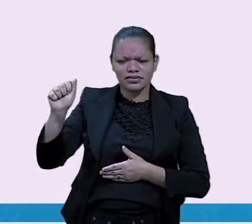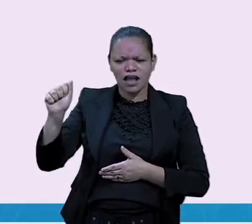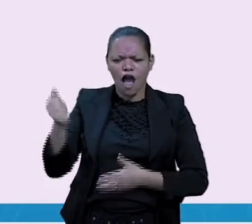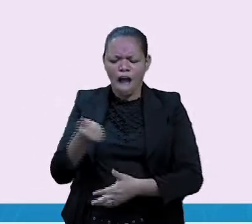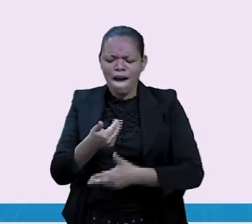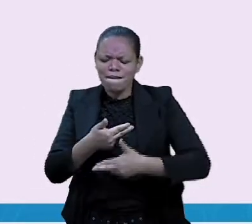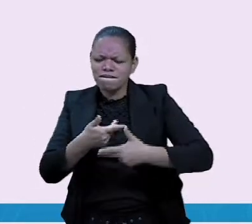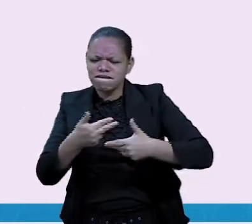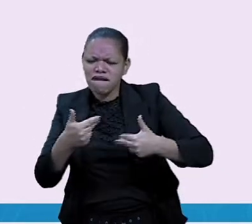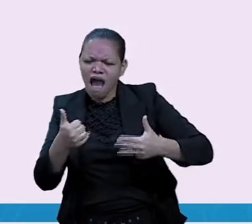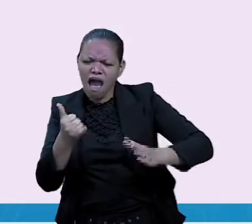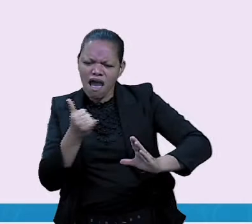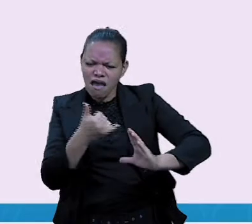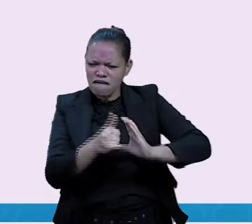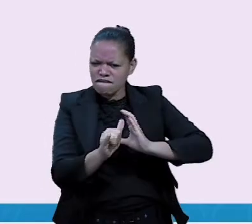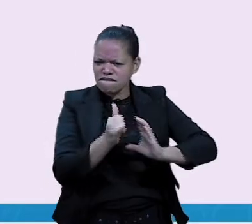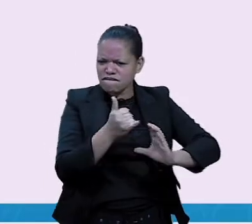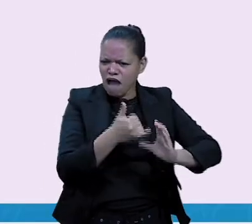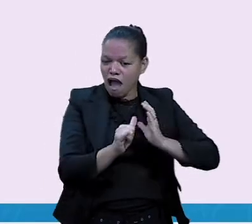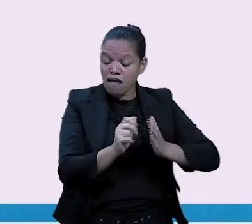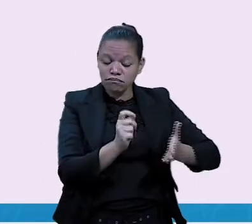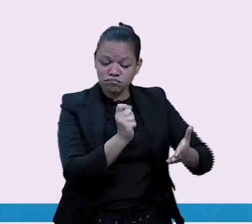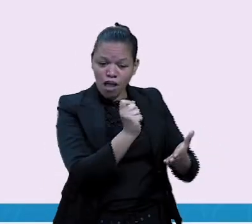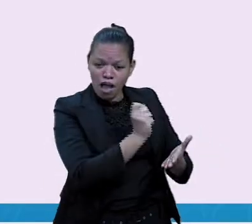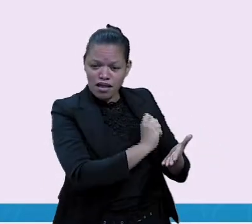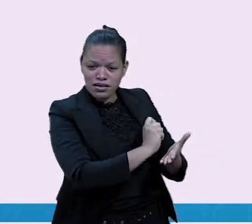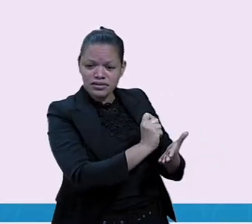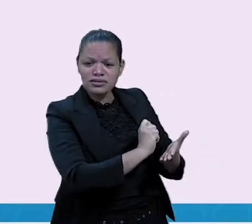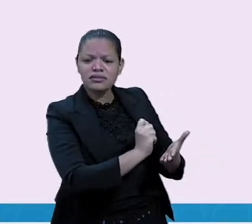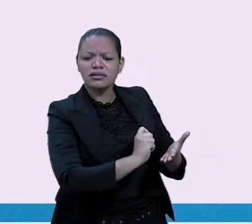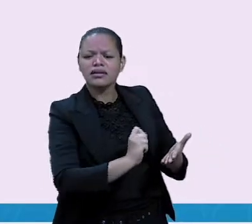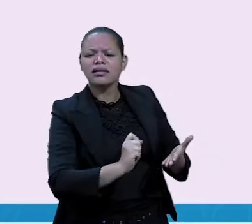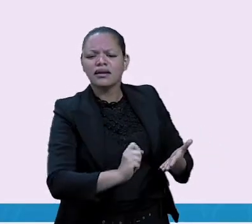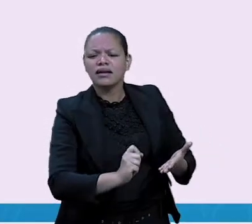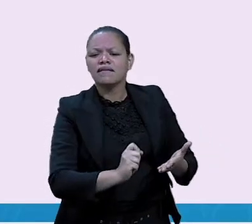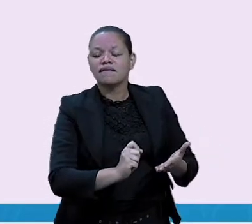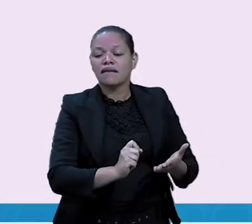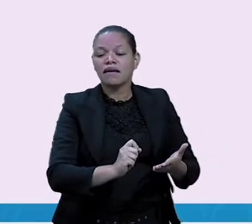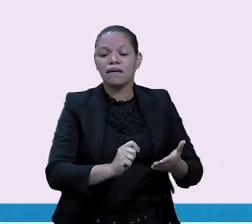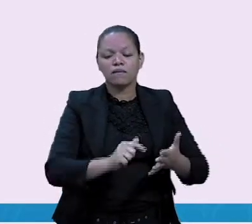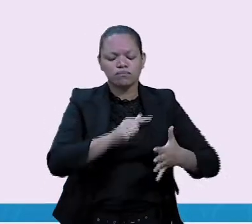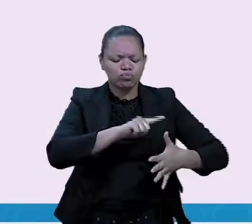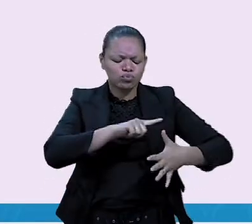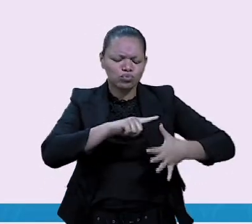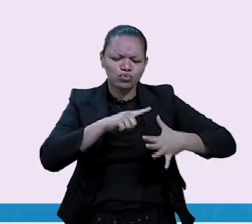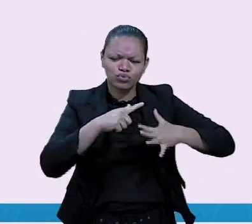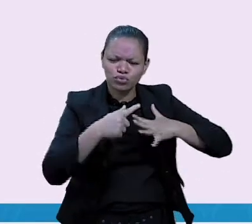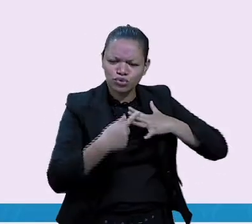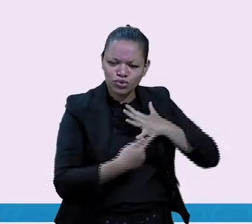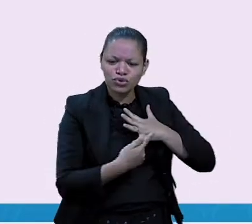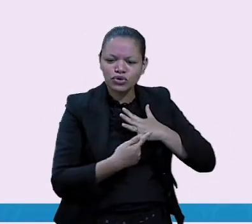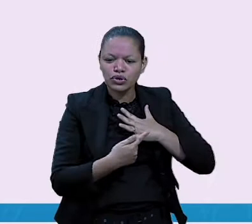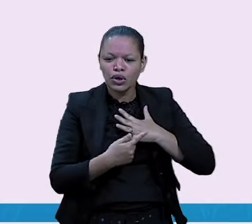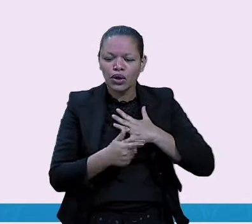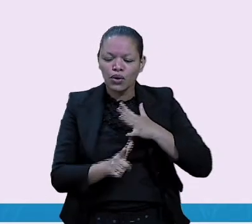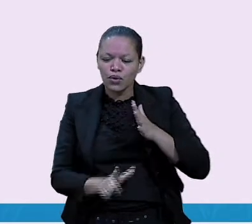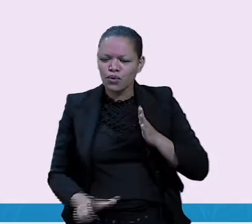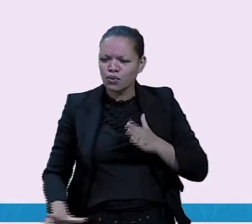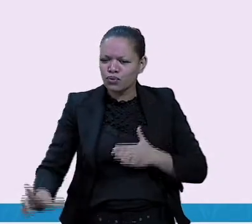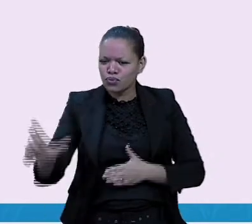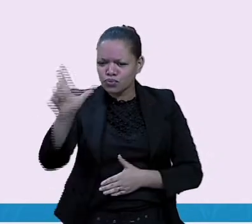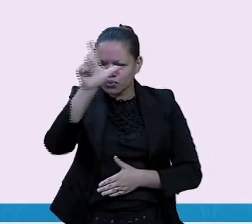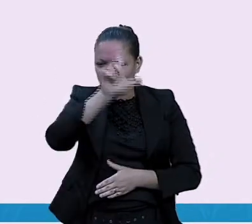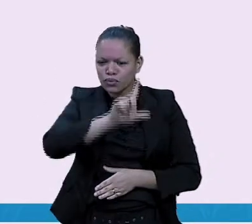atribui a paternidade da fábula como gênero literário. Sua obra, que constitui as